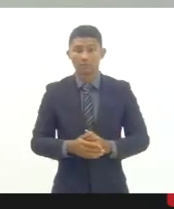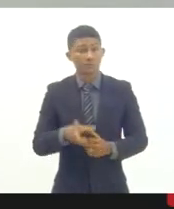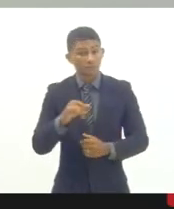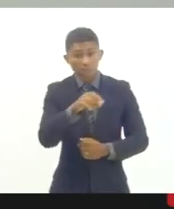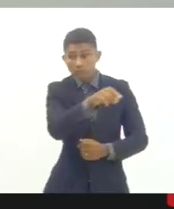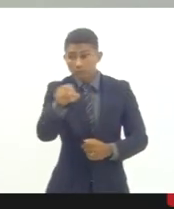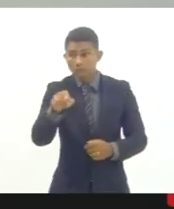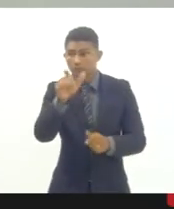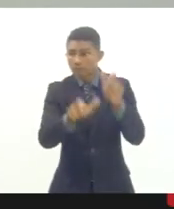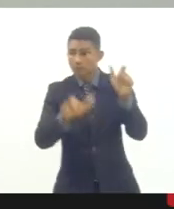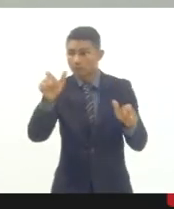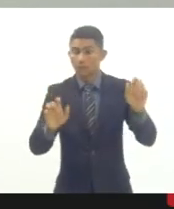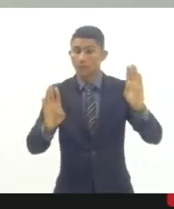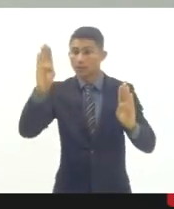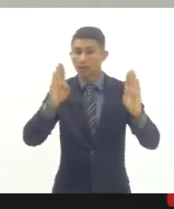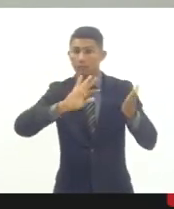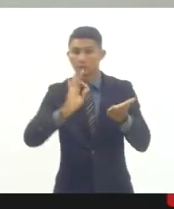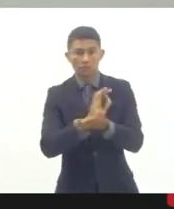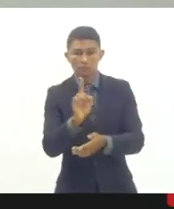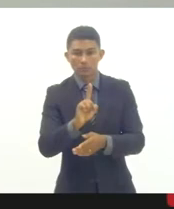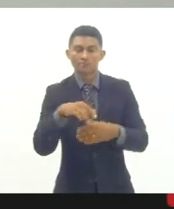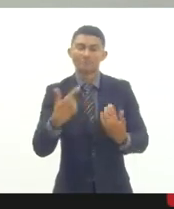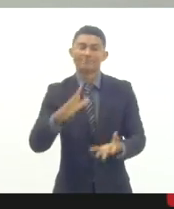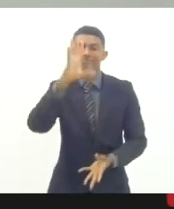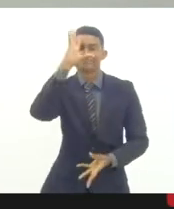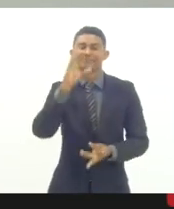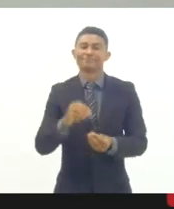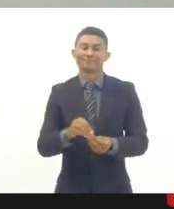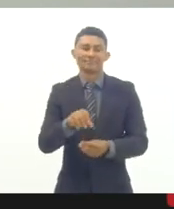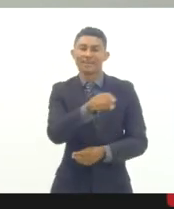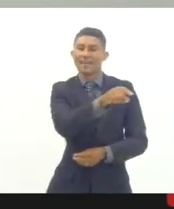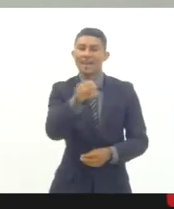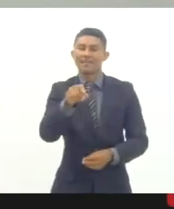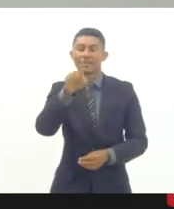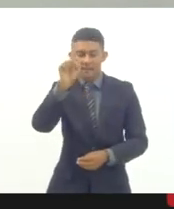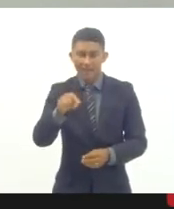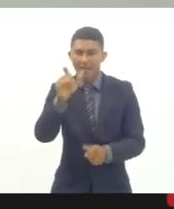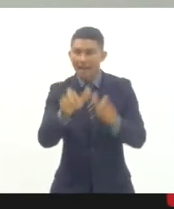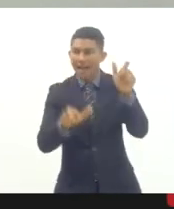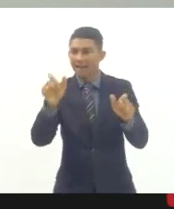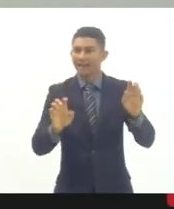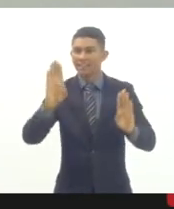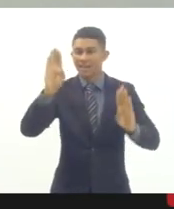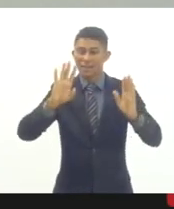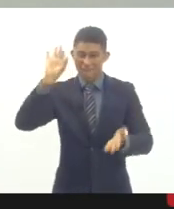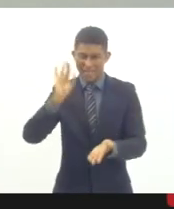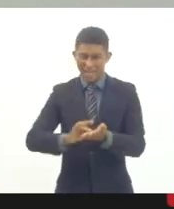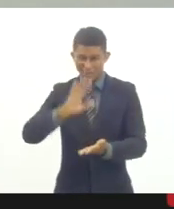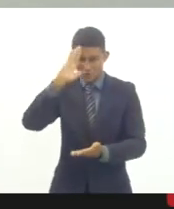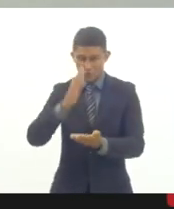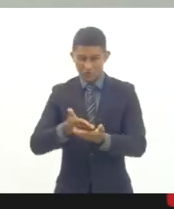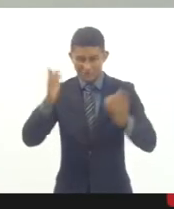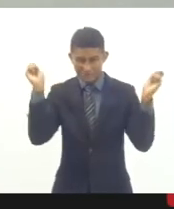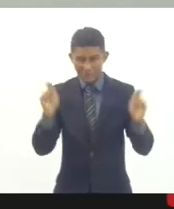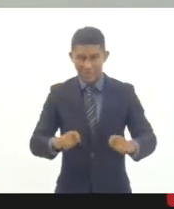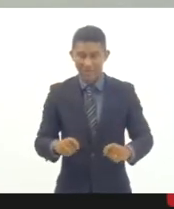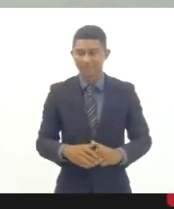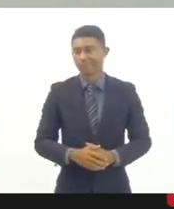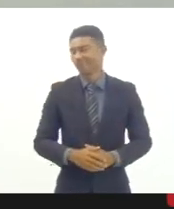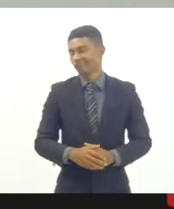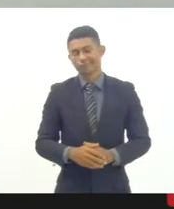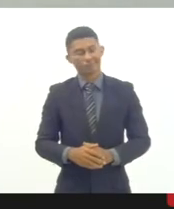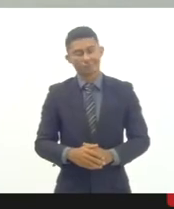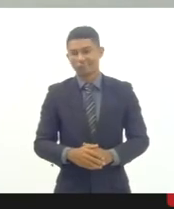não assinarem é porque realmente esses não são os nossos candidatos. Não vão servir de base